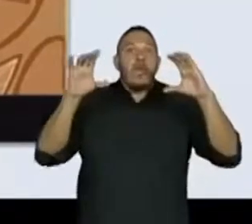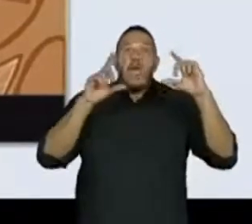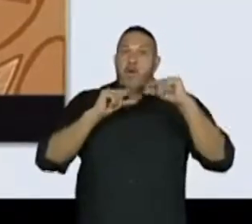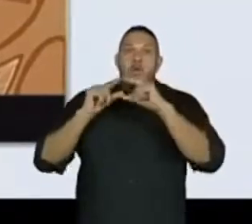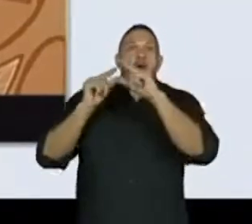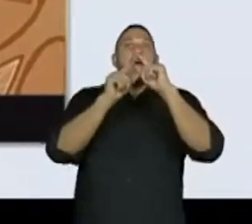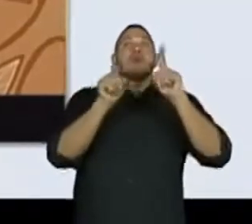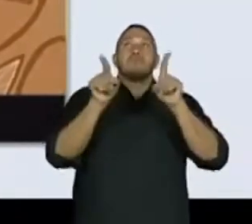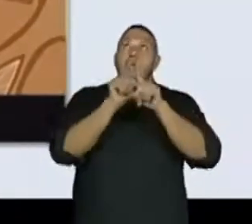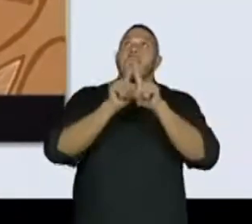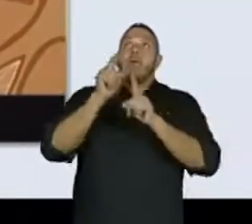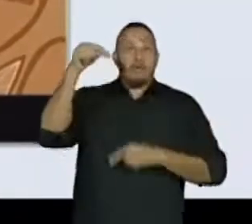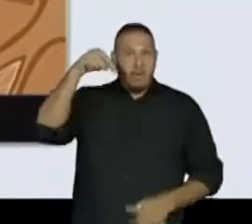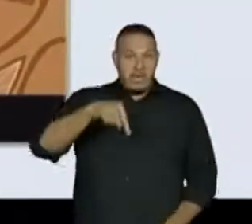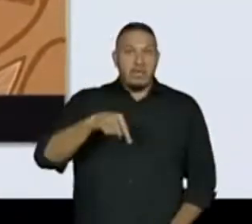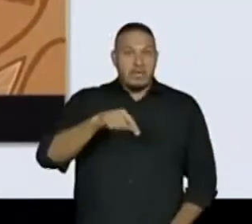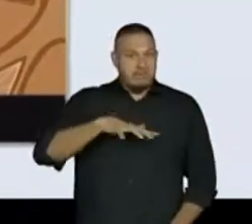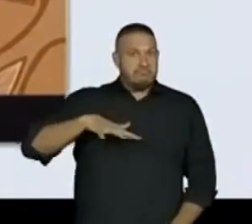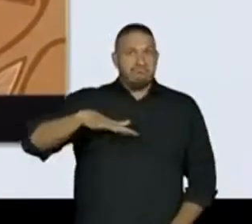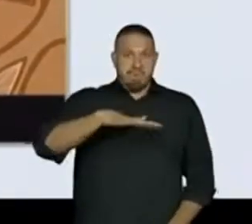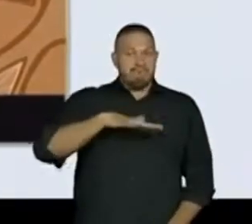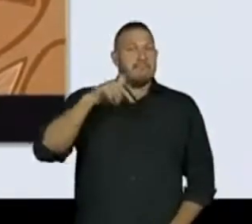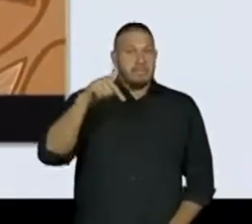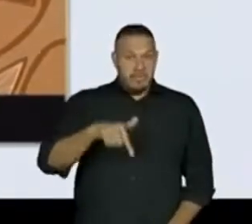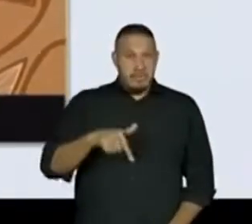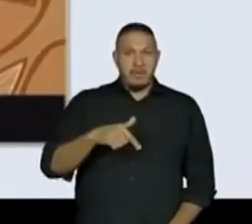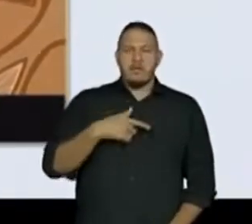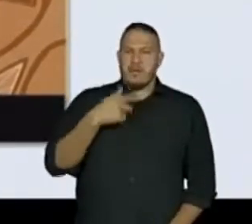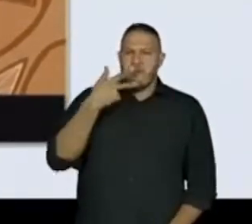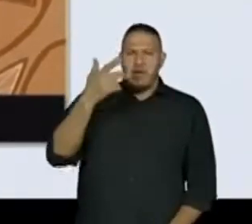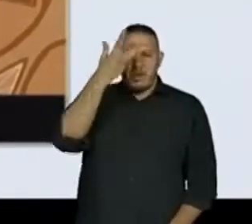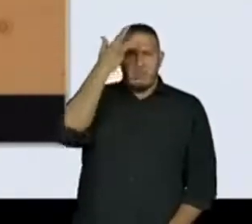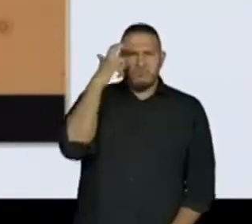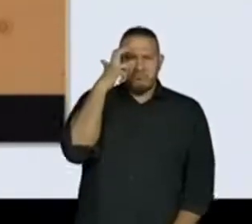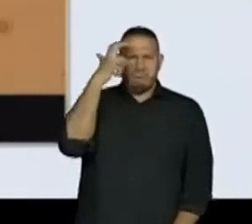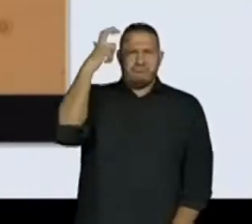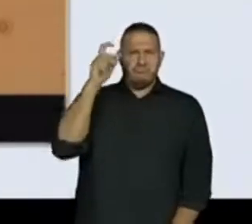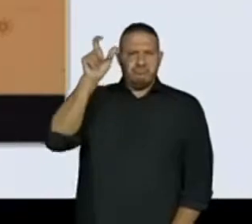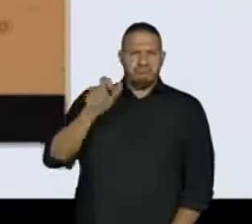também aqui na terra diz o sábio pajé